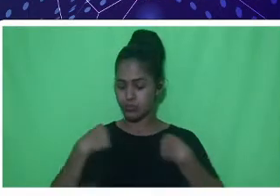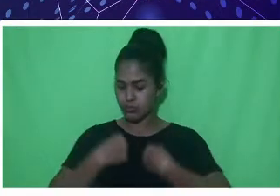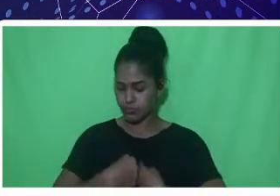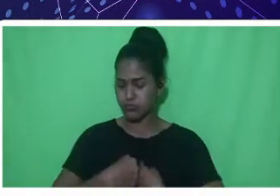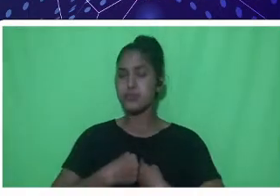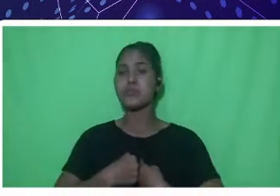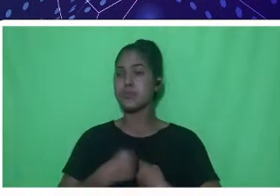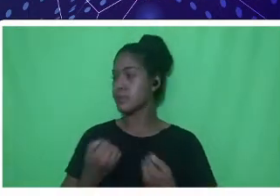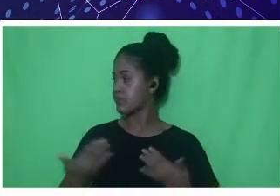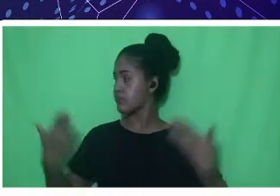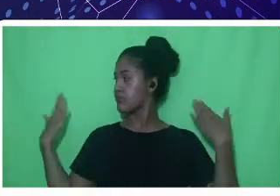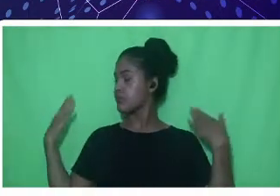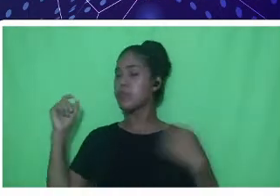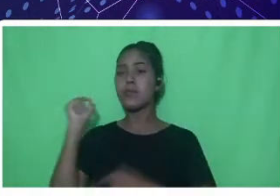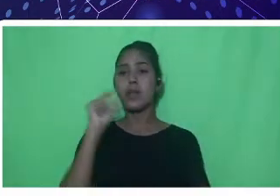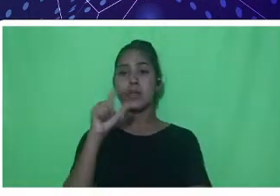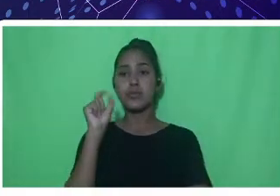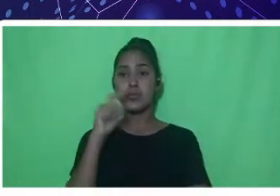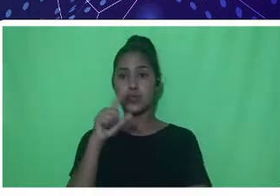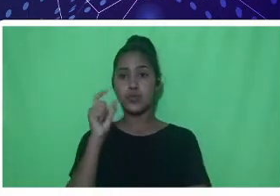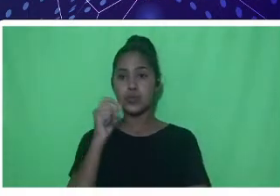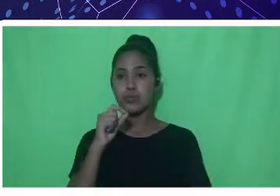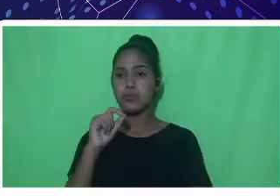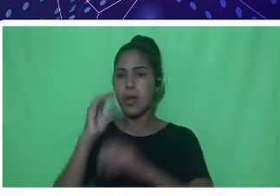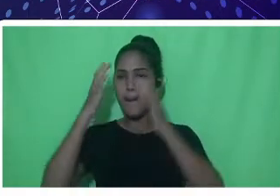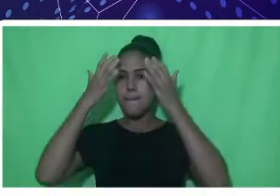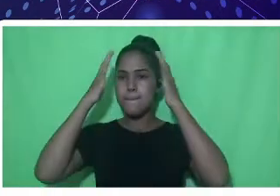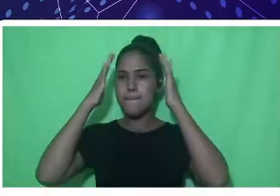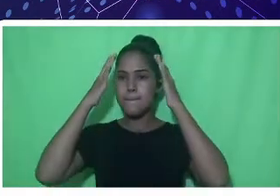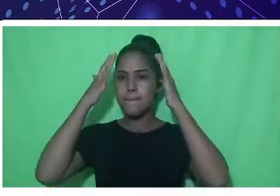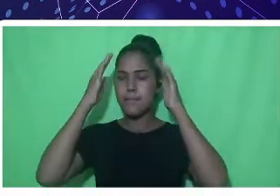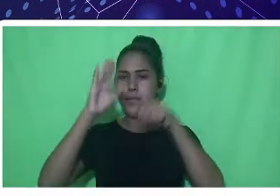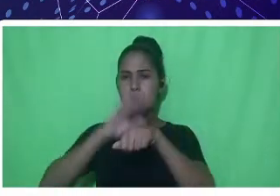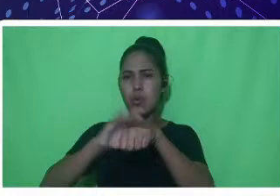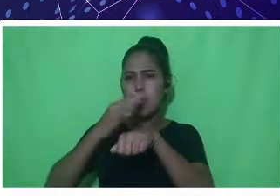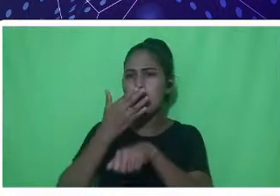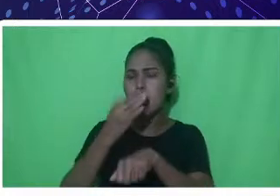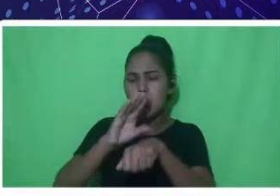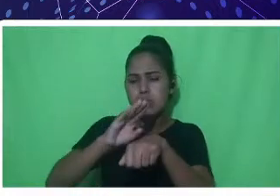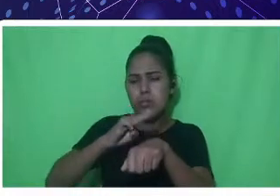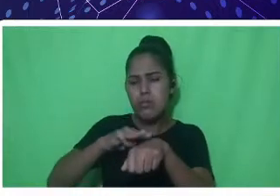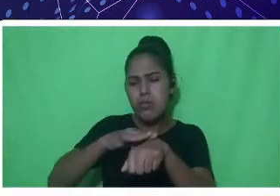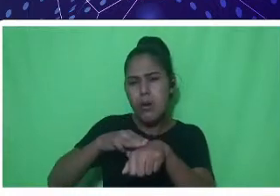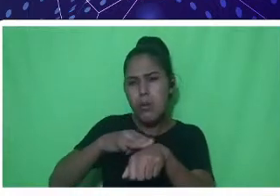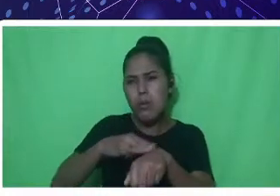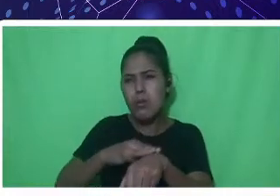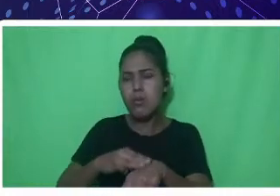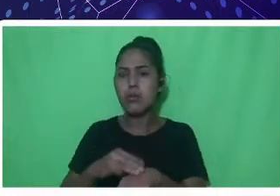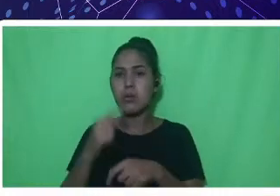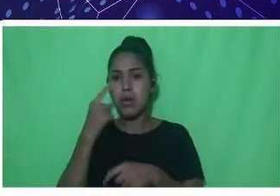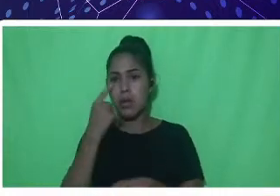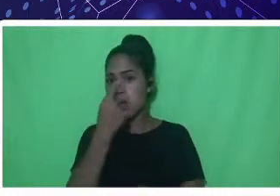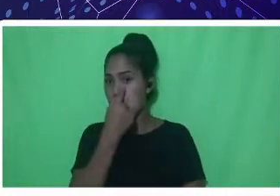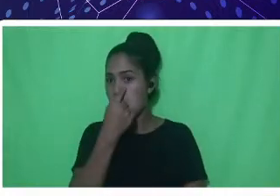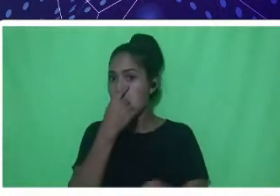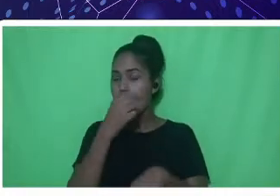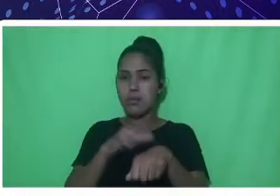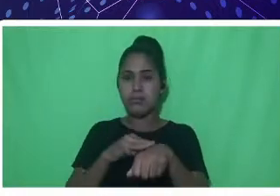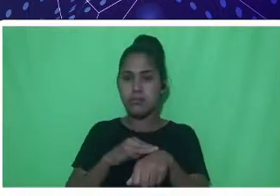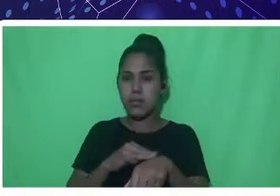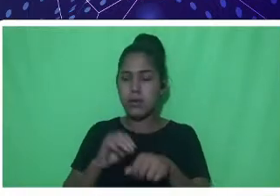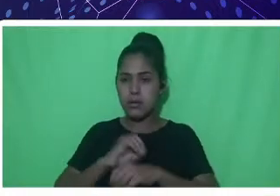azul, no fundo, meus cabelos são castanho claro, meus olhos são castanho claro, cabelo